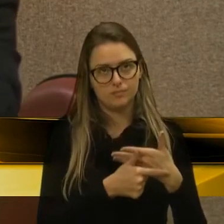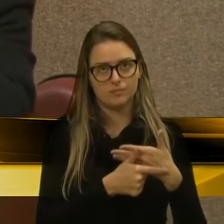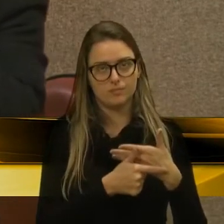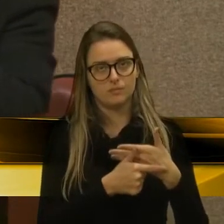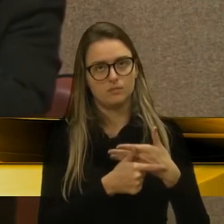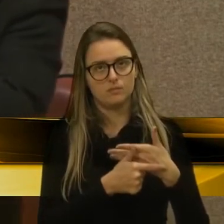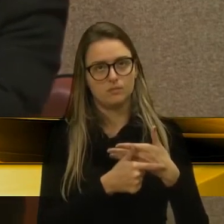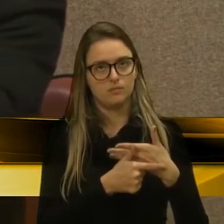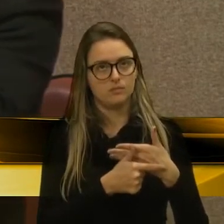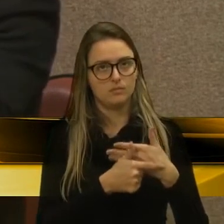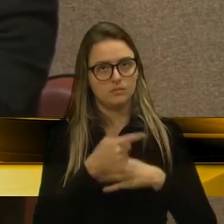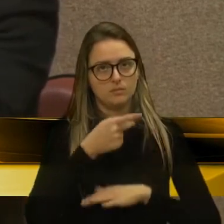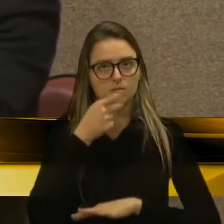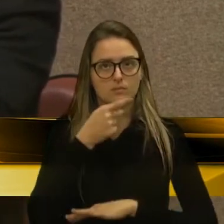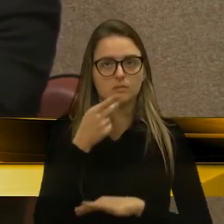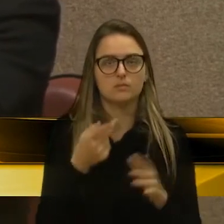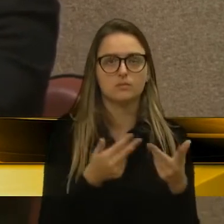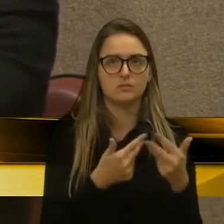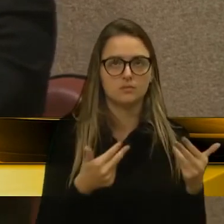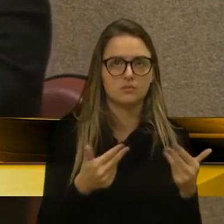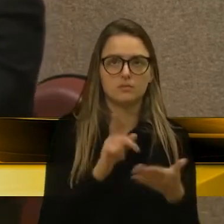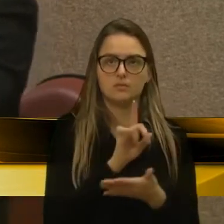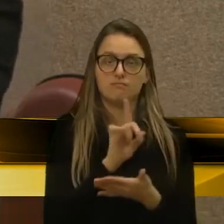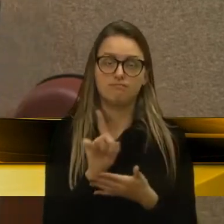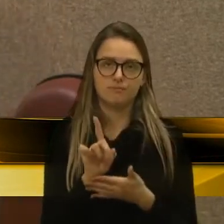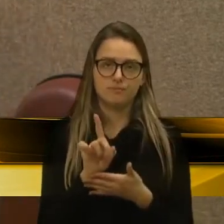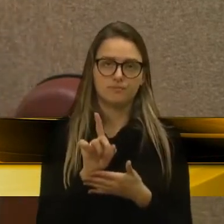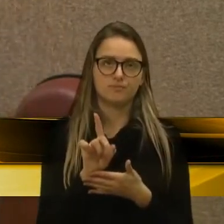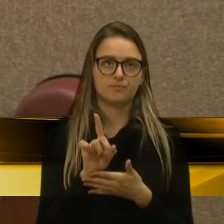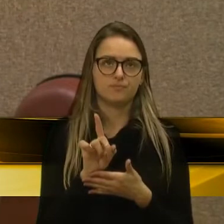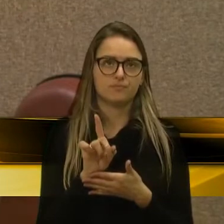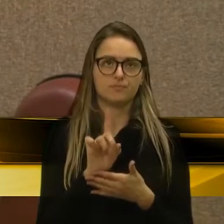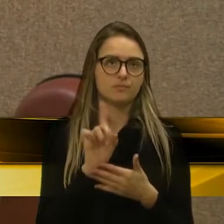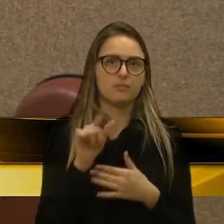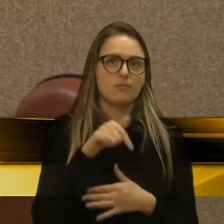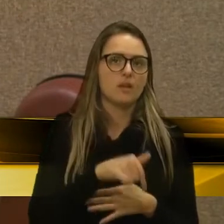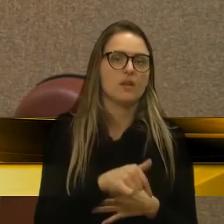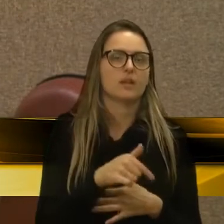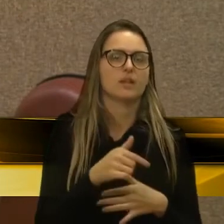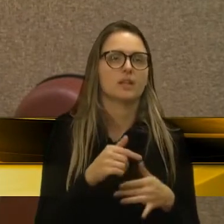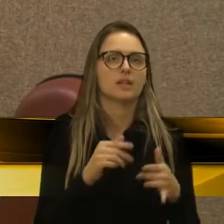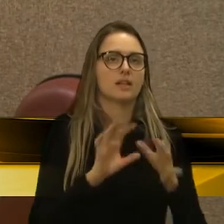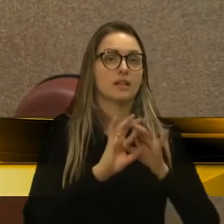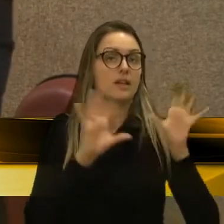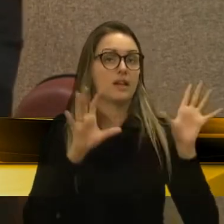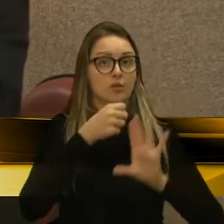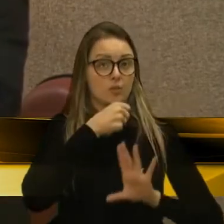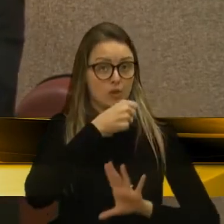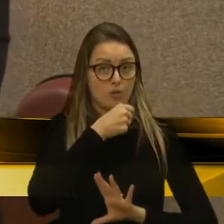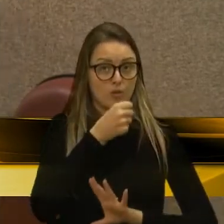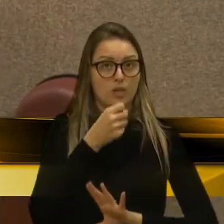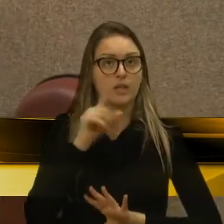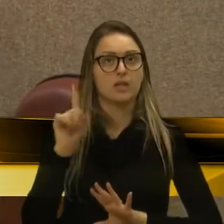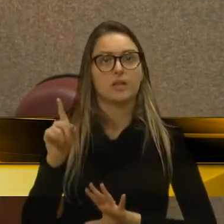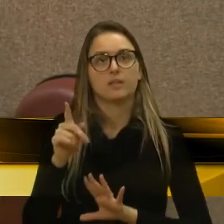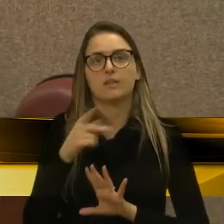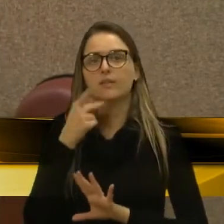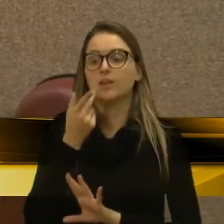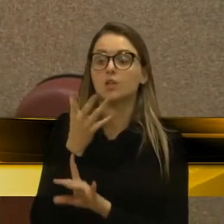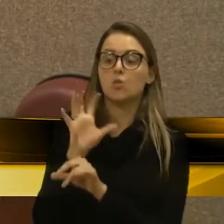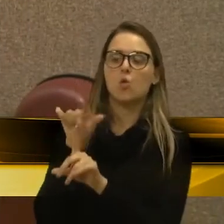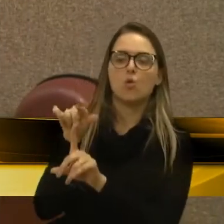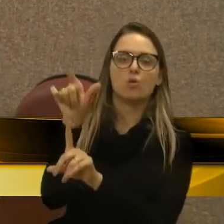que falou uma coisa, que não estava nem aqui nos microfones ao público, ele falou, estava conversando com outra pessoa,